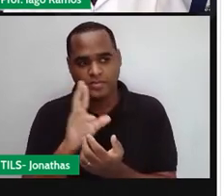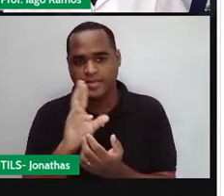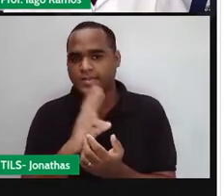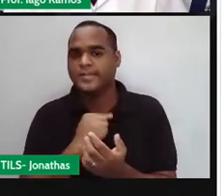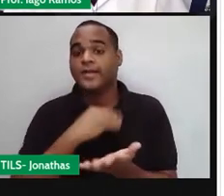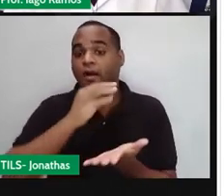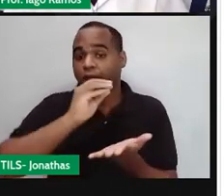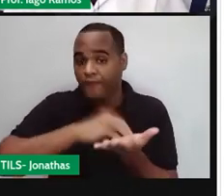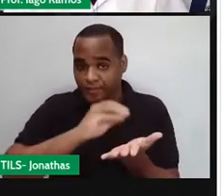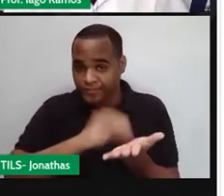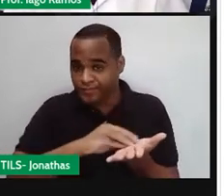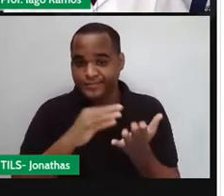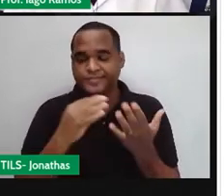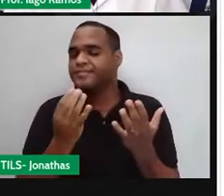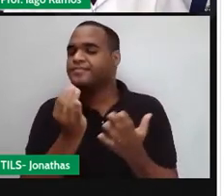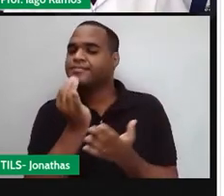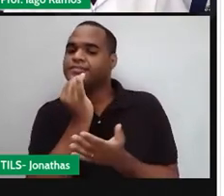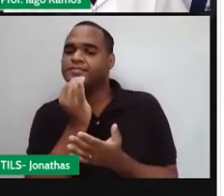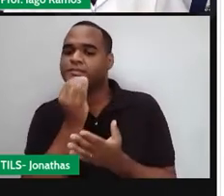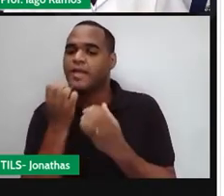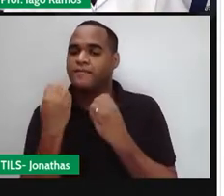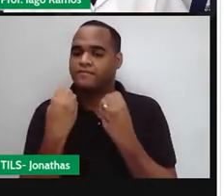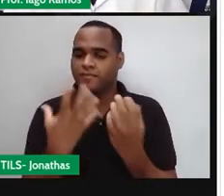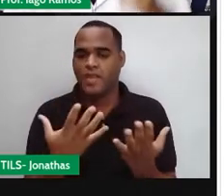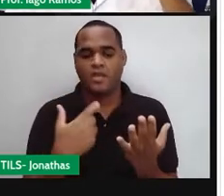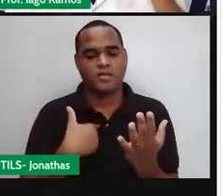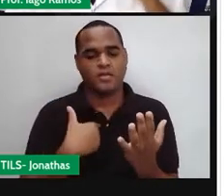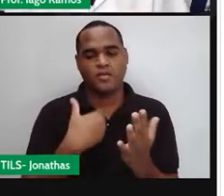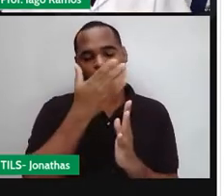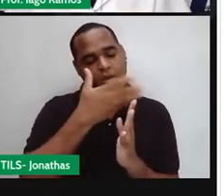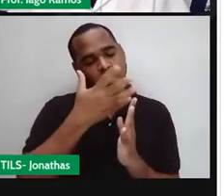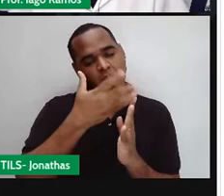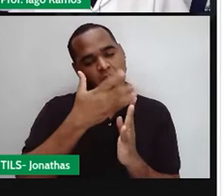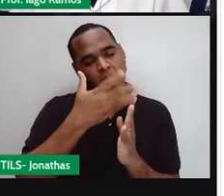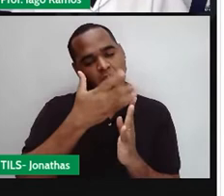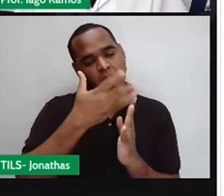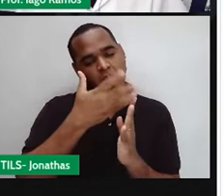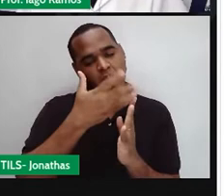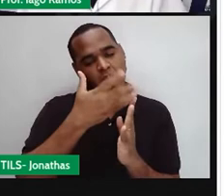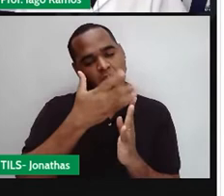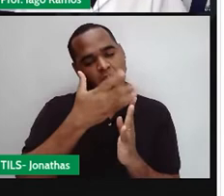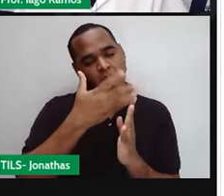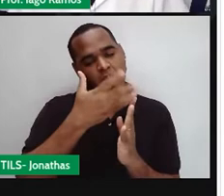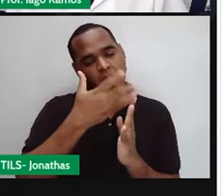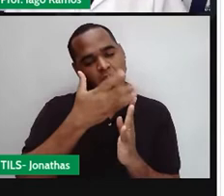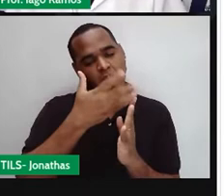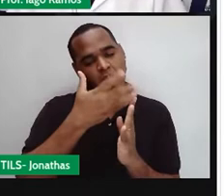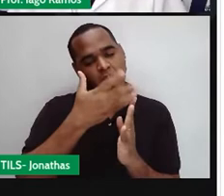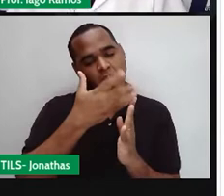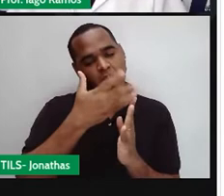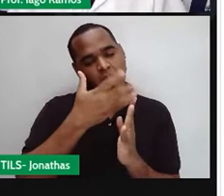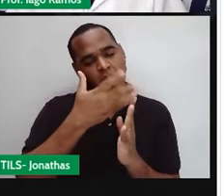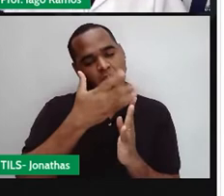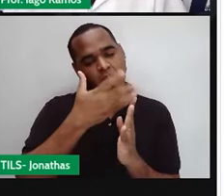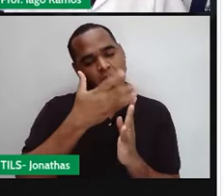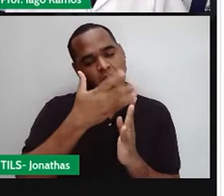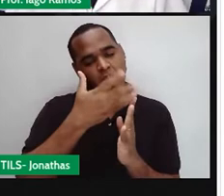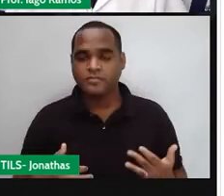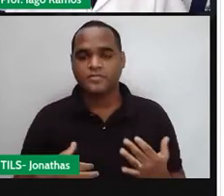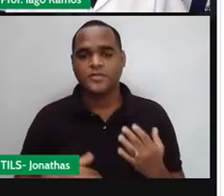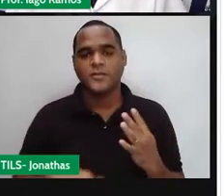devendo, e vou dividir em quatro. Ó, dividir